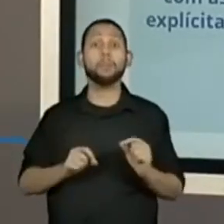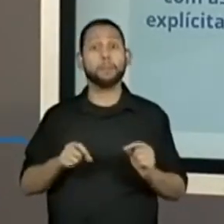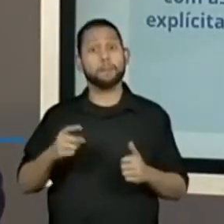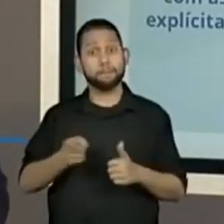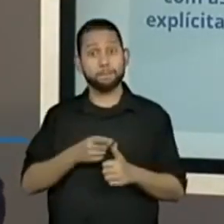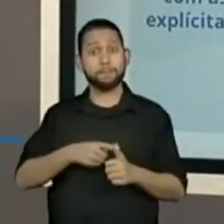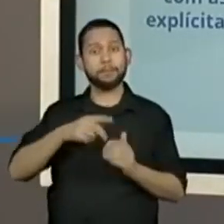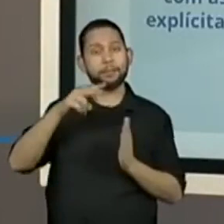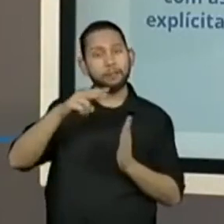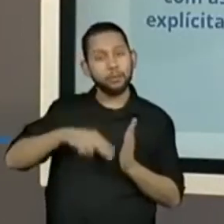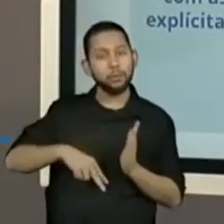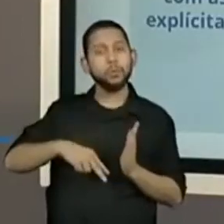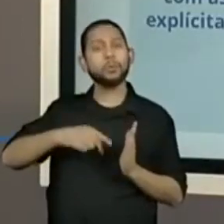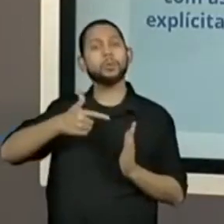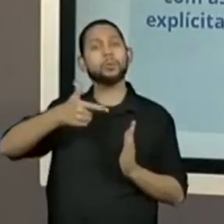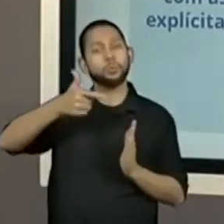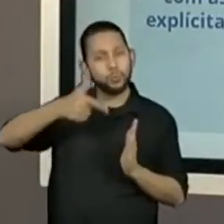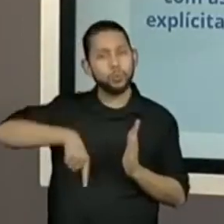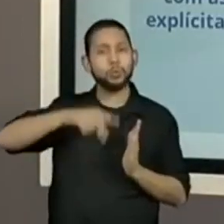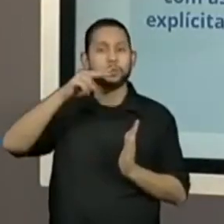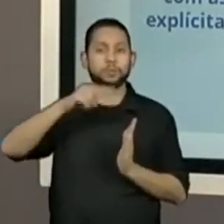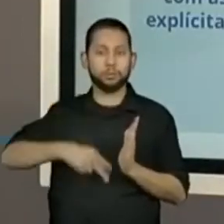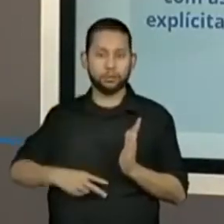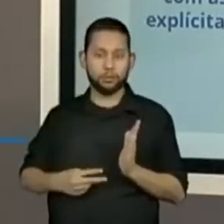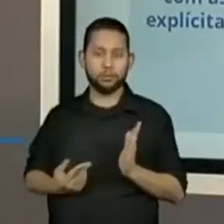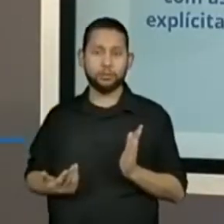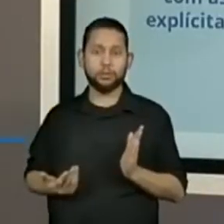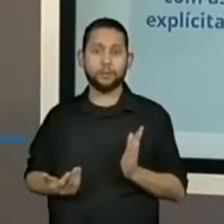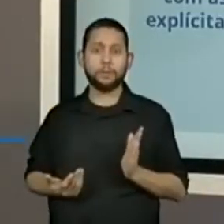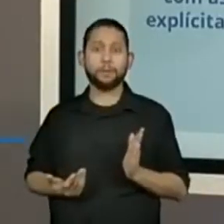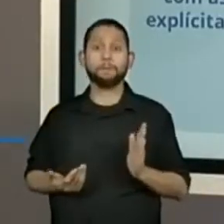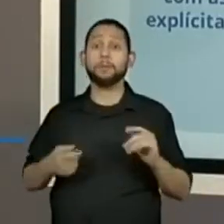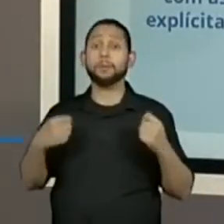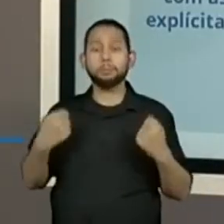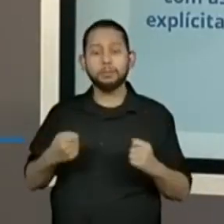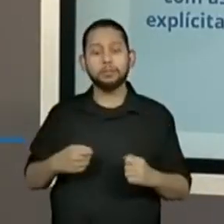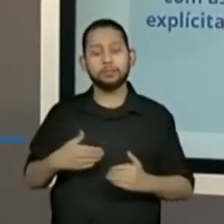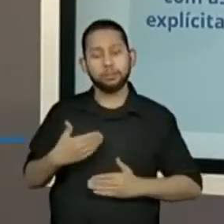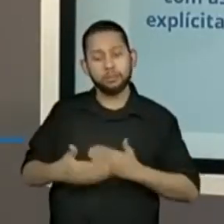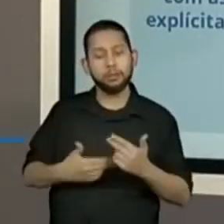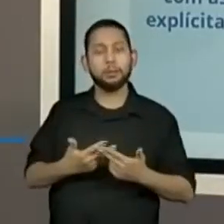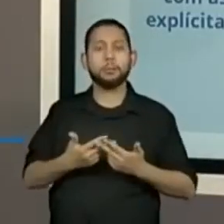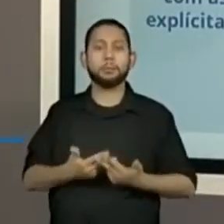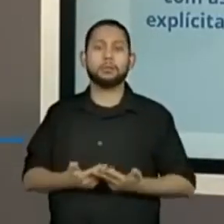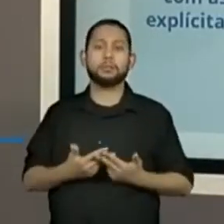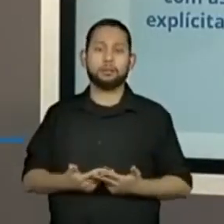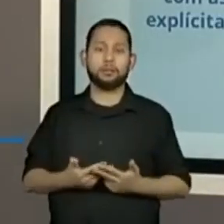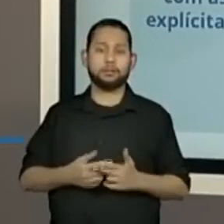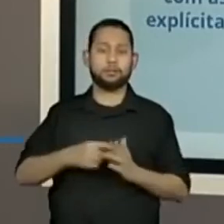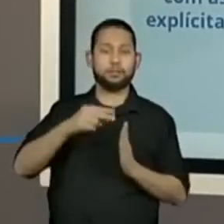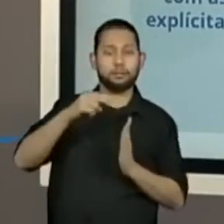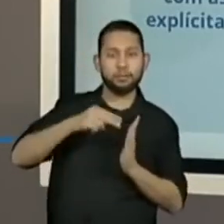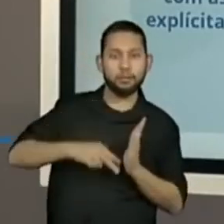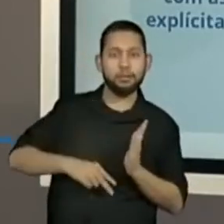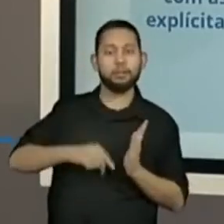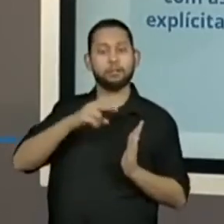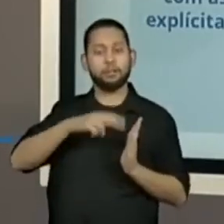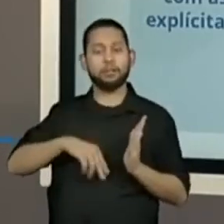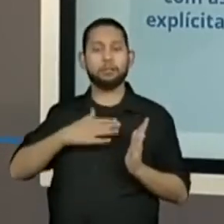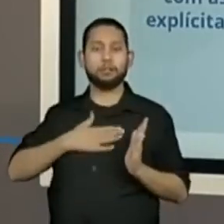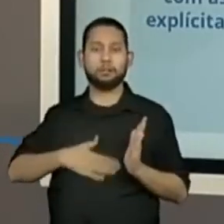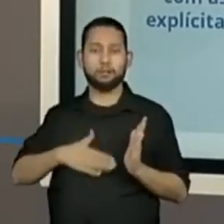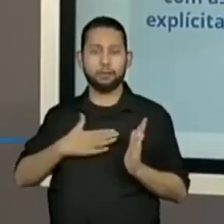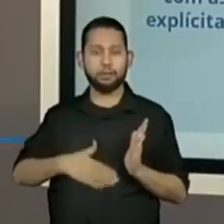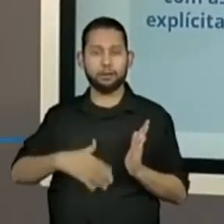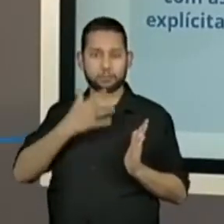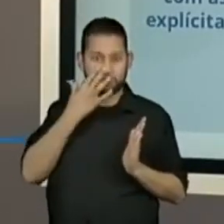leitura, fazer uma releitura, então, tem que ter paciência na hora de ler, ler com calma, prestar